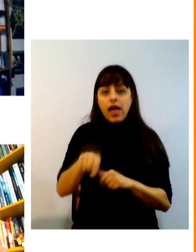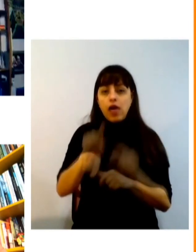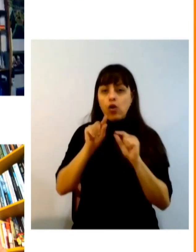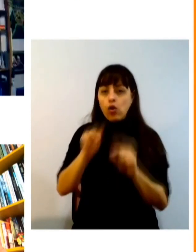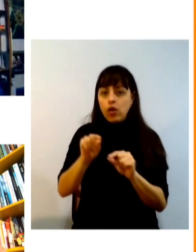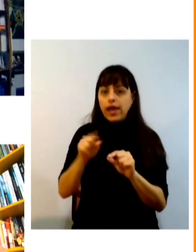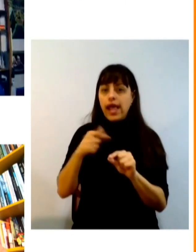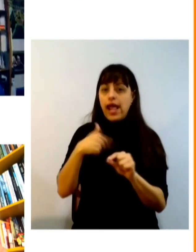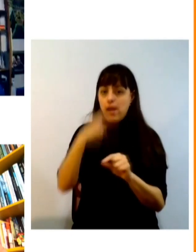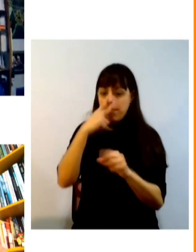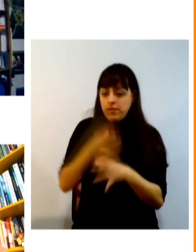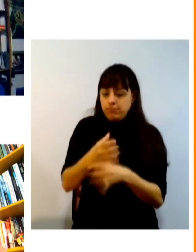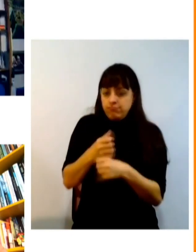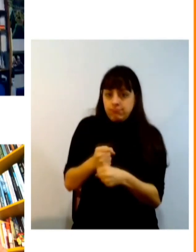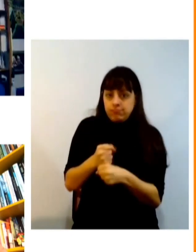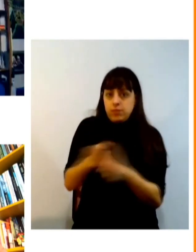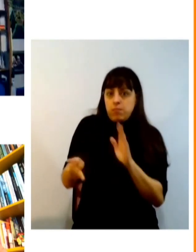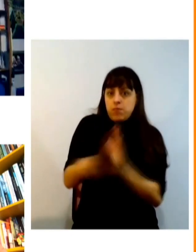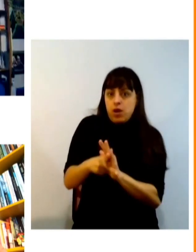clientelismo